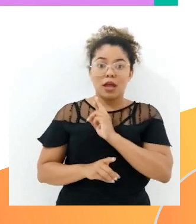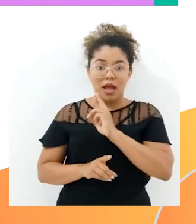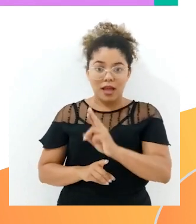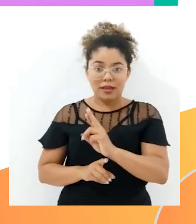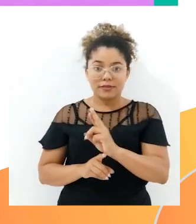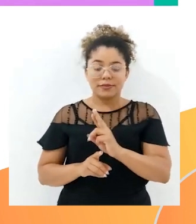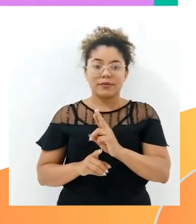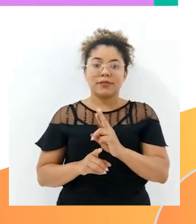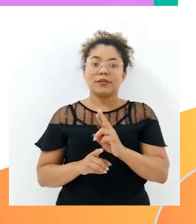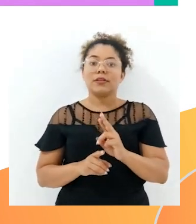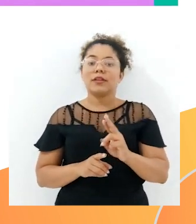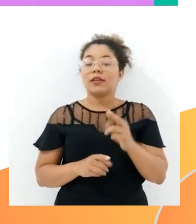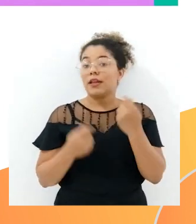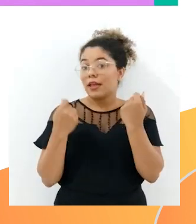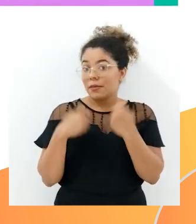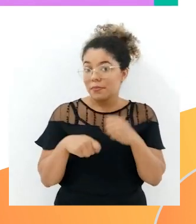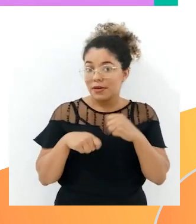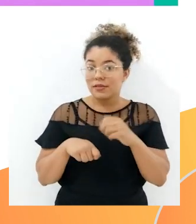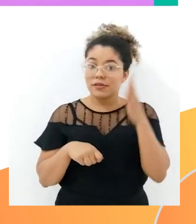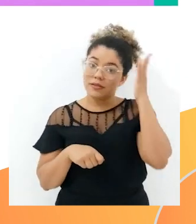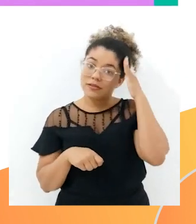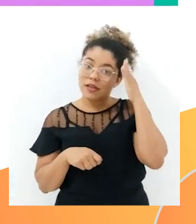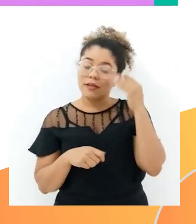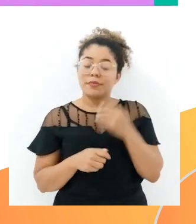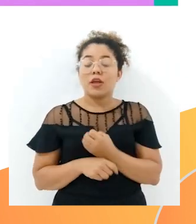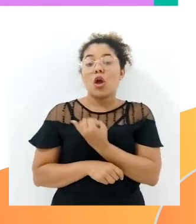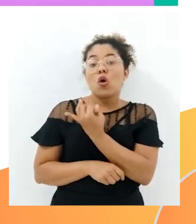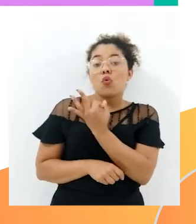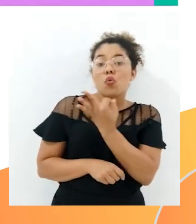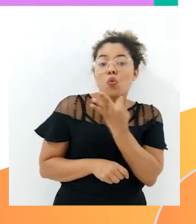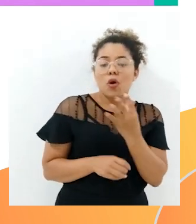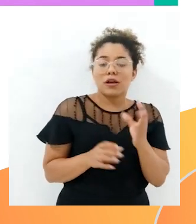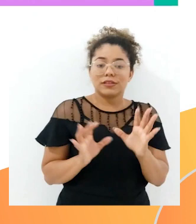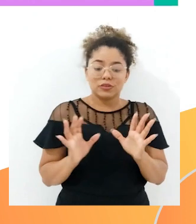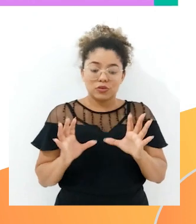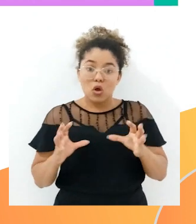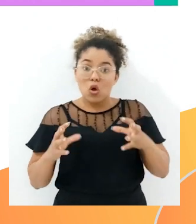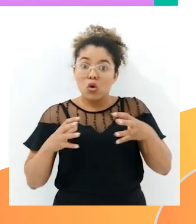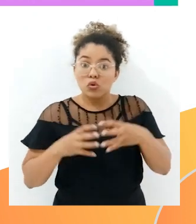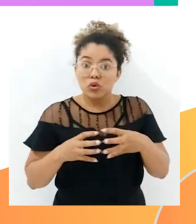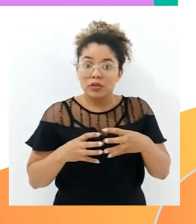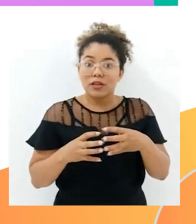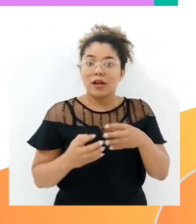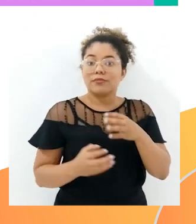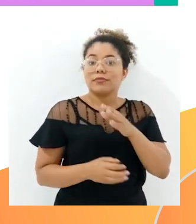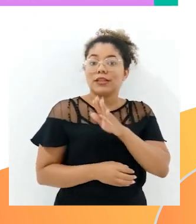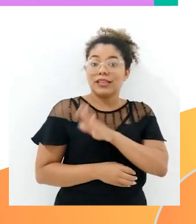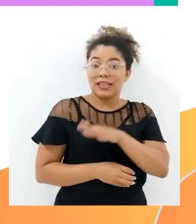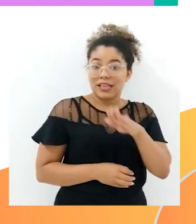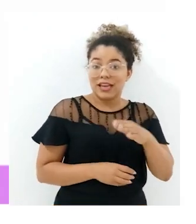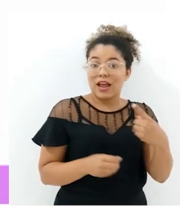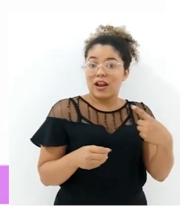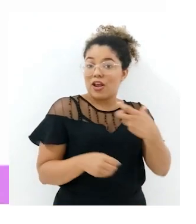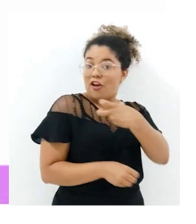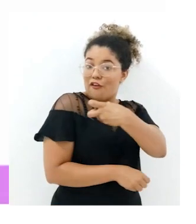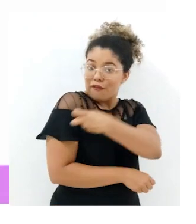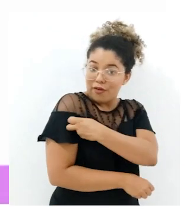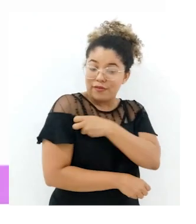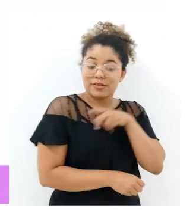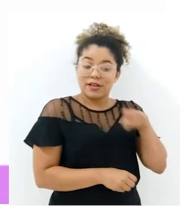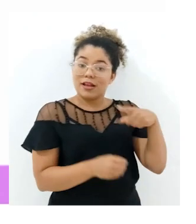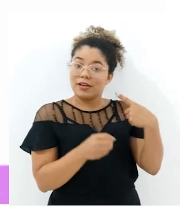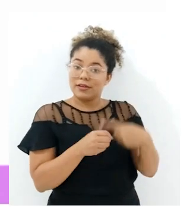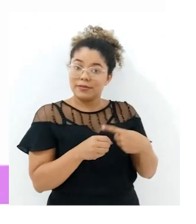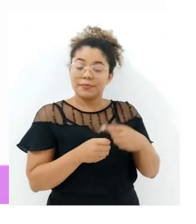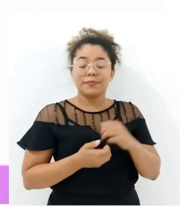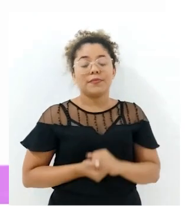que está sendo solicitado nesse problema, que é a quantidade de crianças que foi vacinada ao todo no município. Então, nós vamos